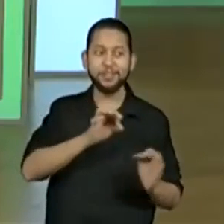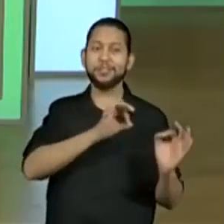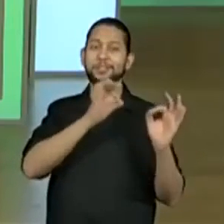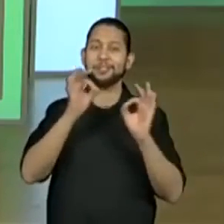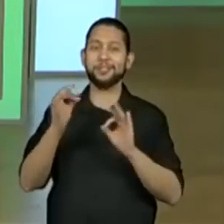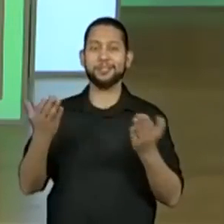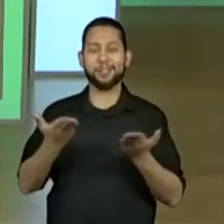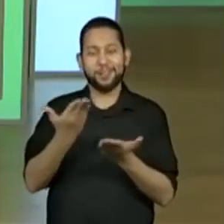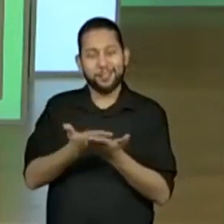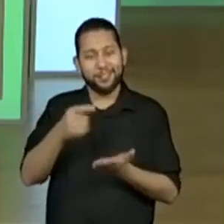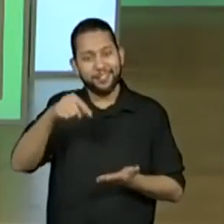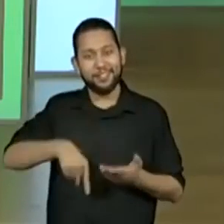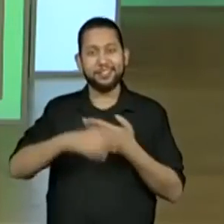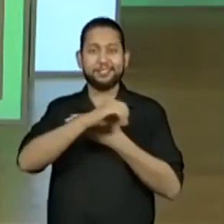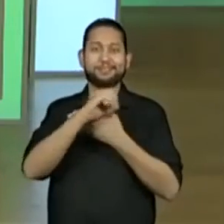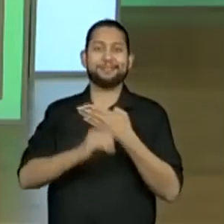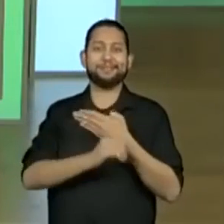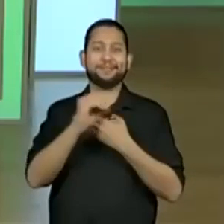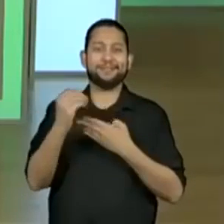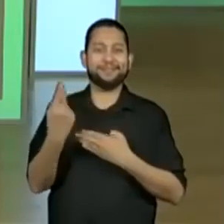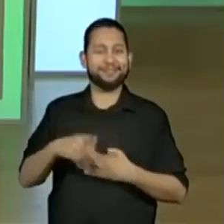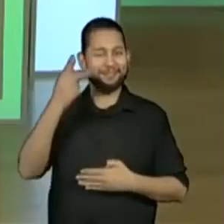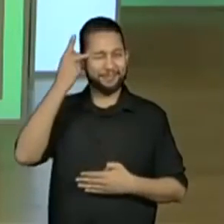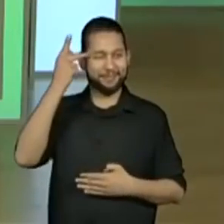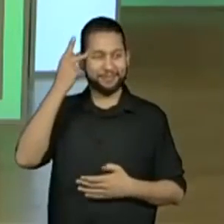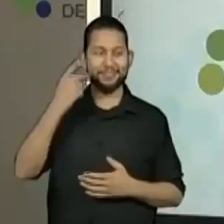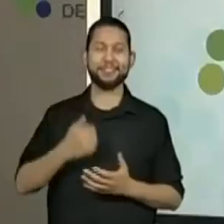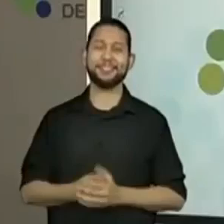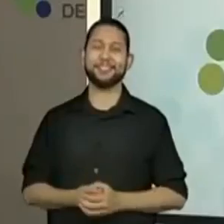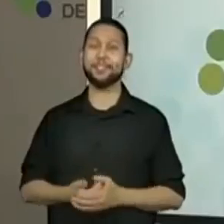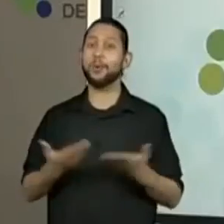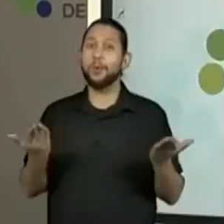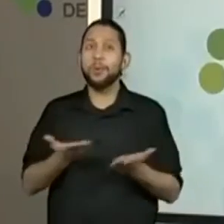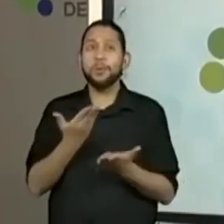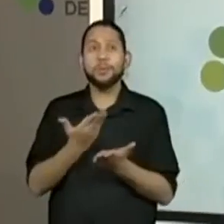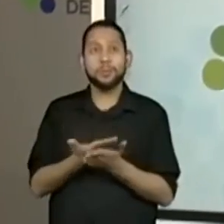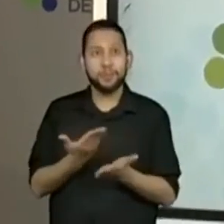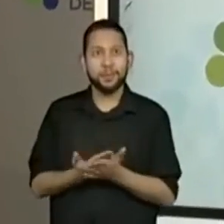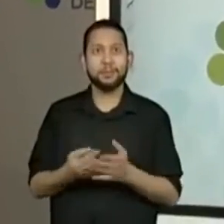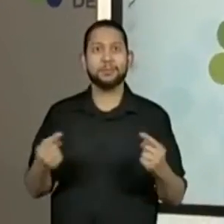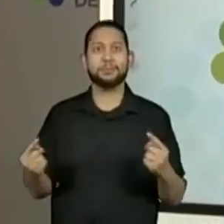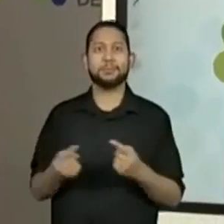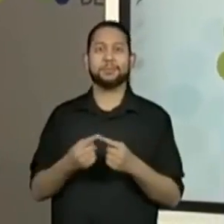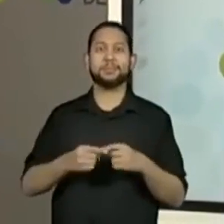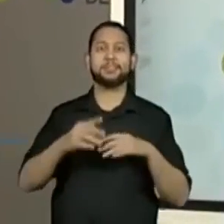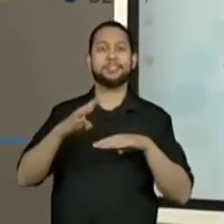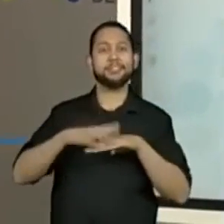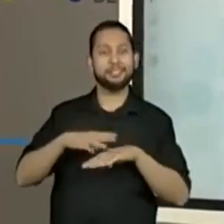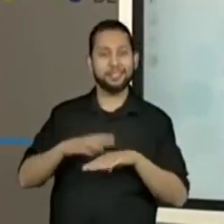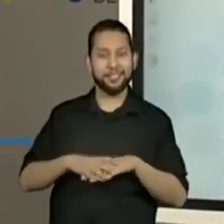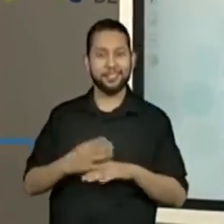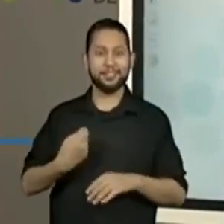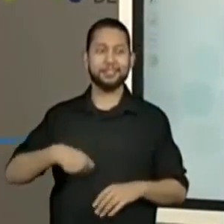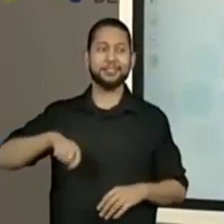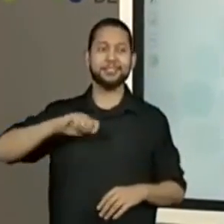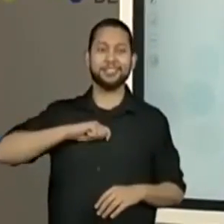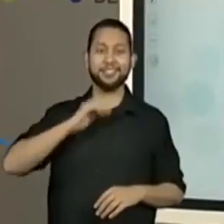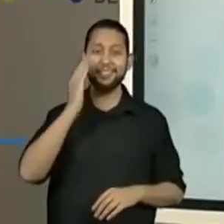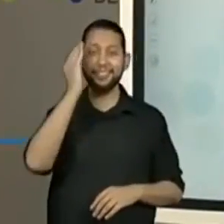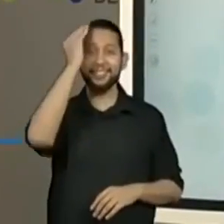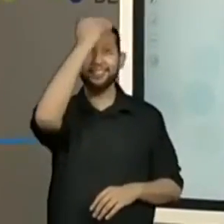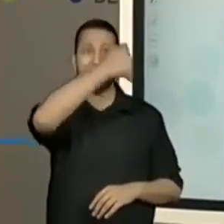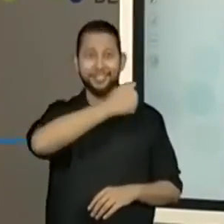do Centro de Mídias da Educação de São Paulo. Essa aula de matemática, eu sou o professor Joelson,